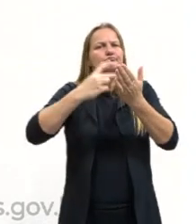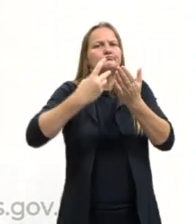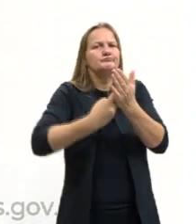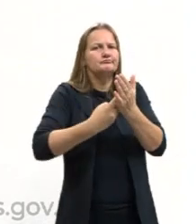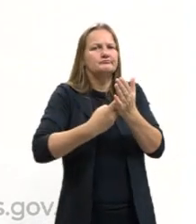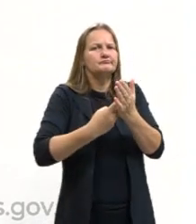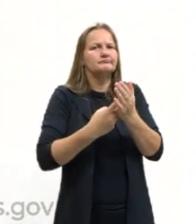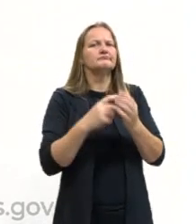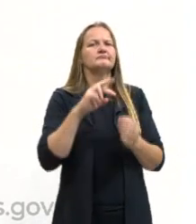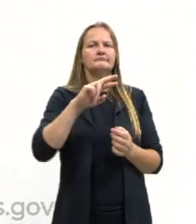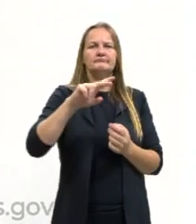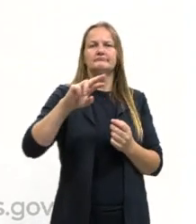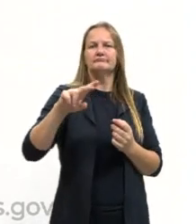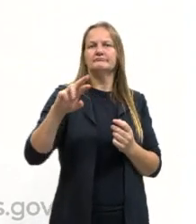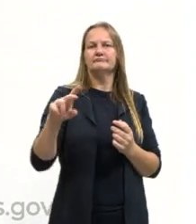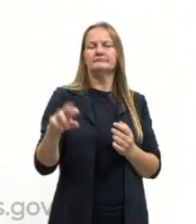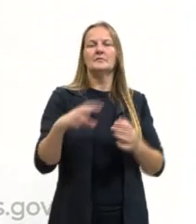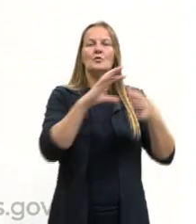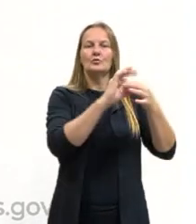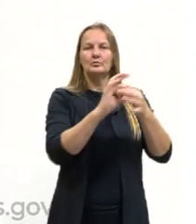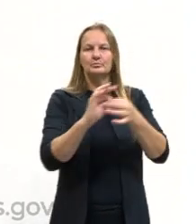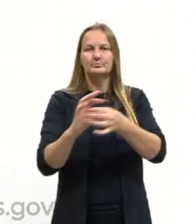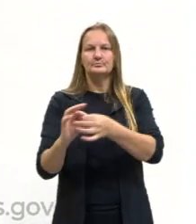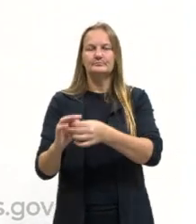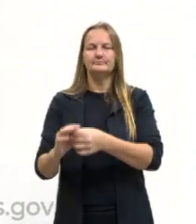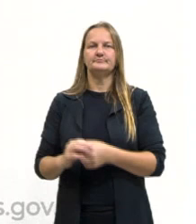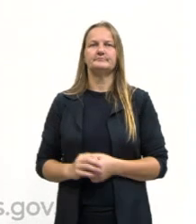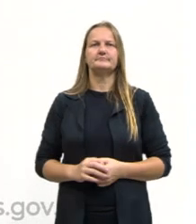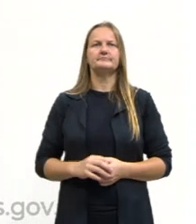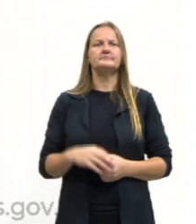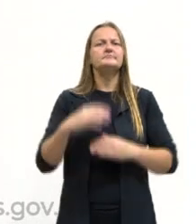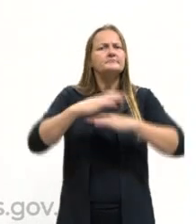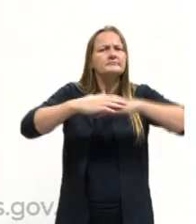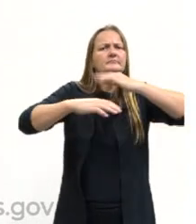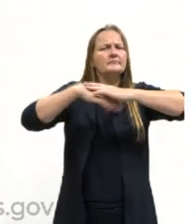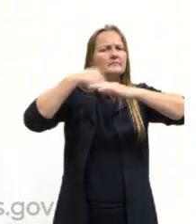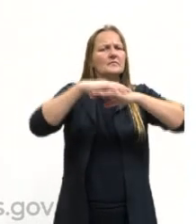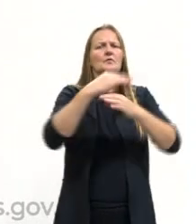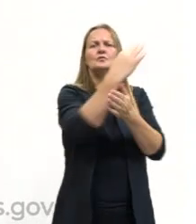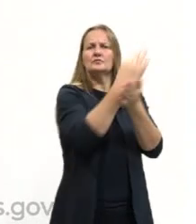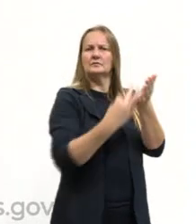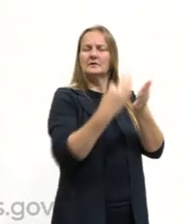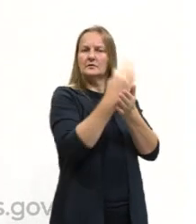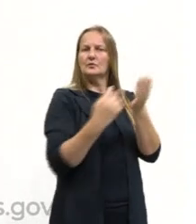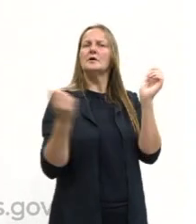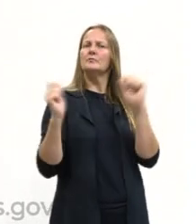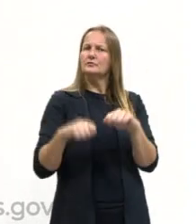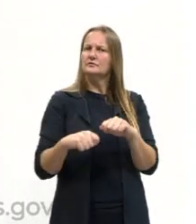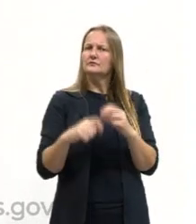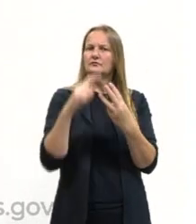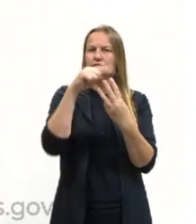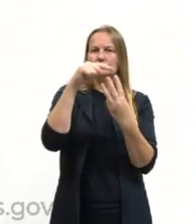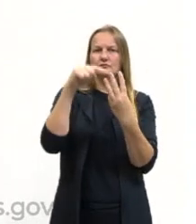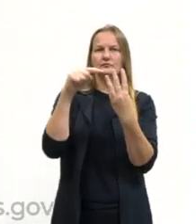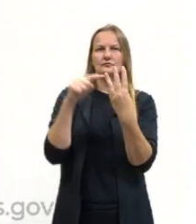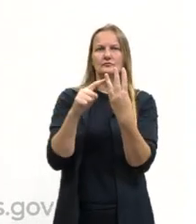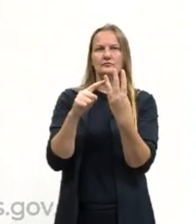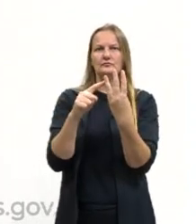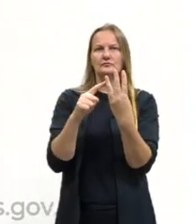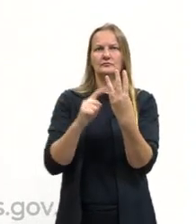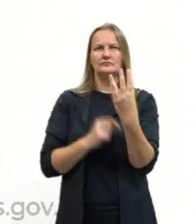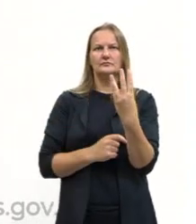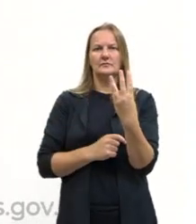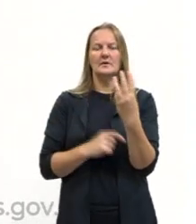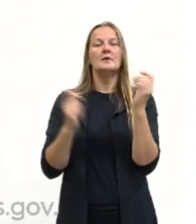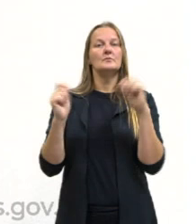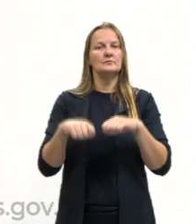ou significado de acordo com o contexto. Na construção de um texto, ela pode aparecer de três modos. A gente pode ter